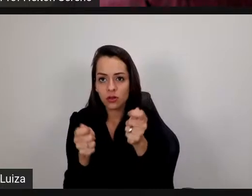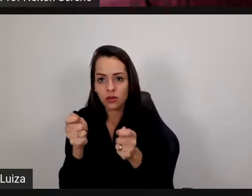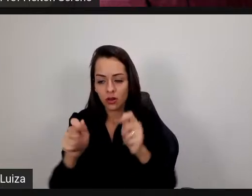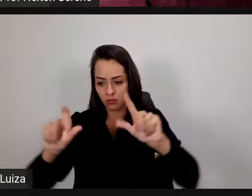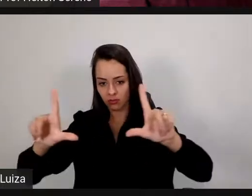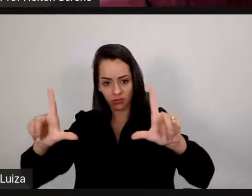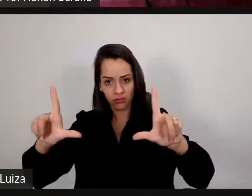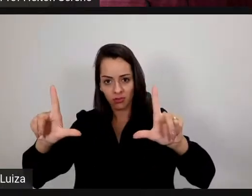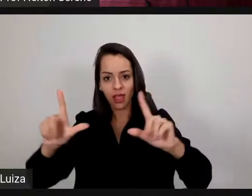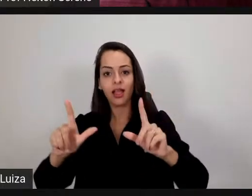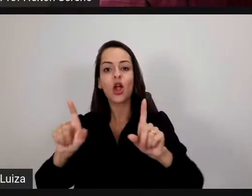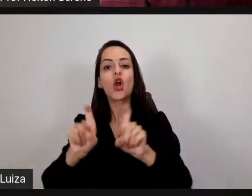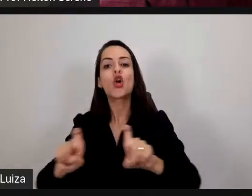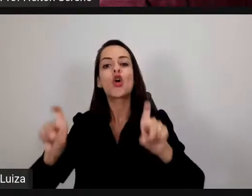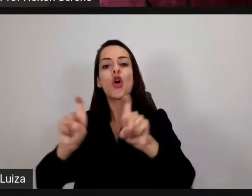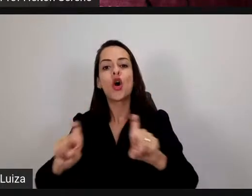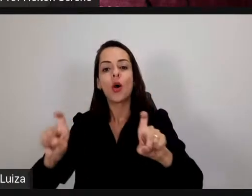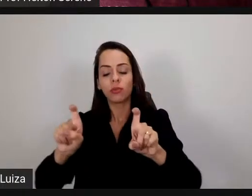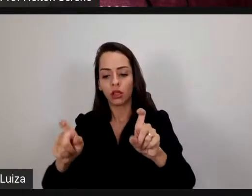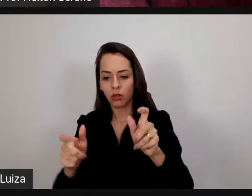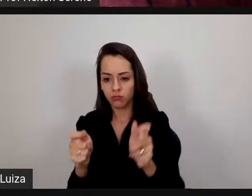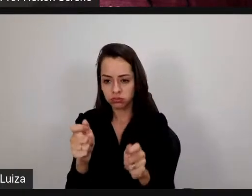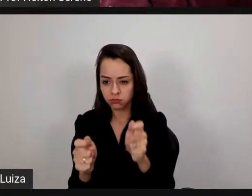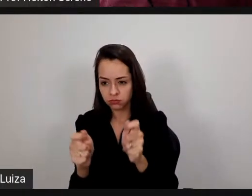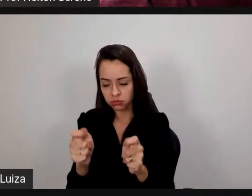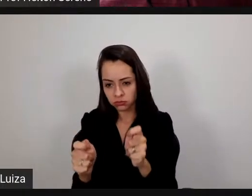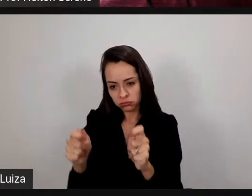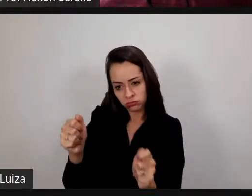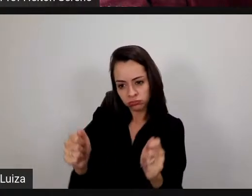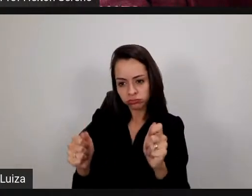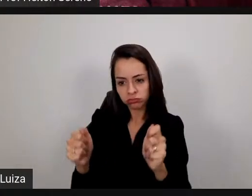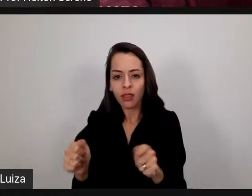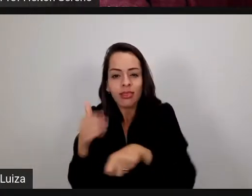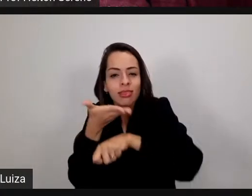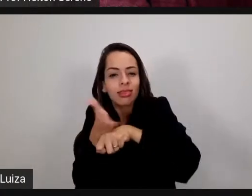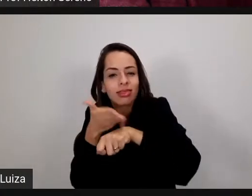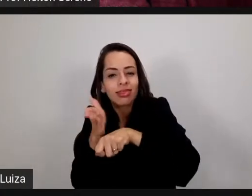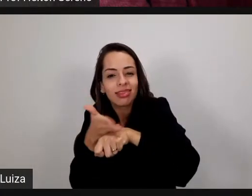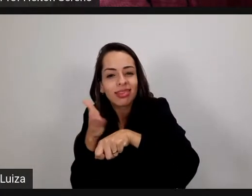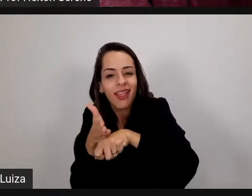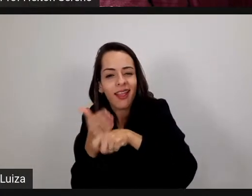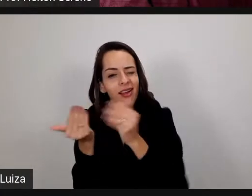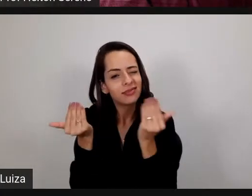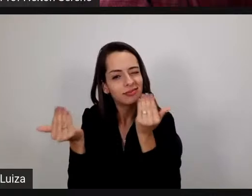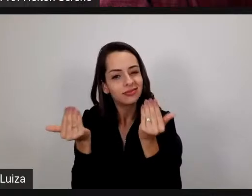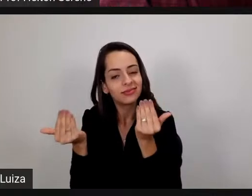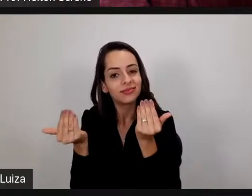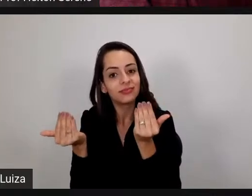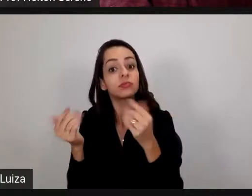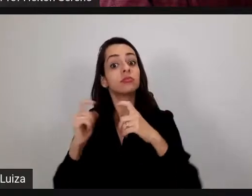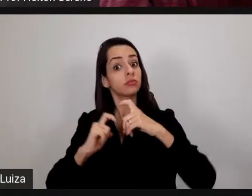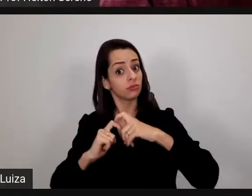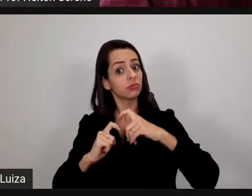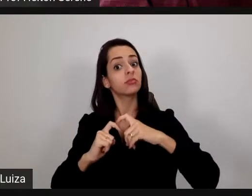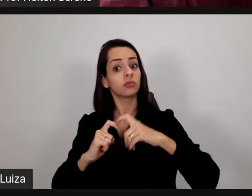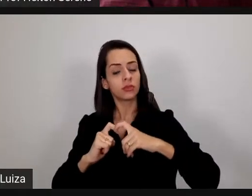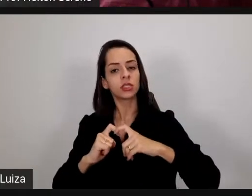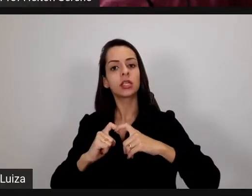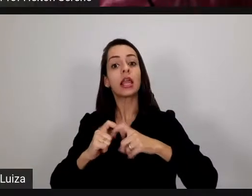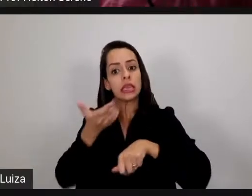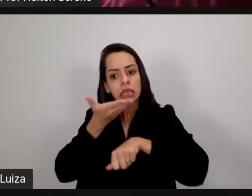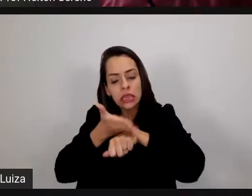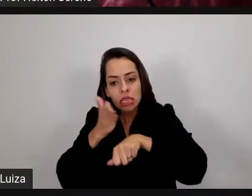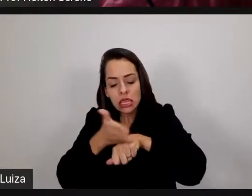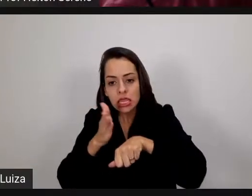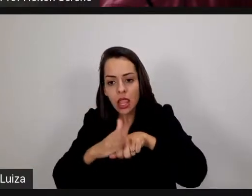conduz. Então, é interessante como a tecnologia e a capacitação, ela tem que